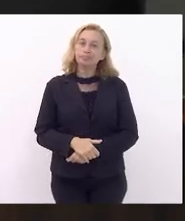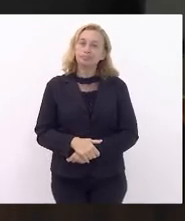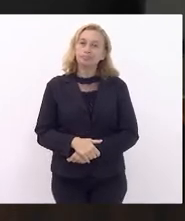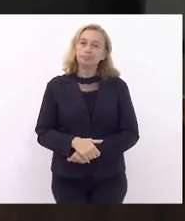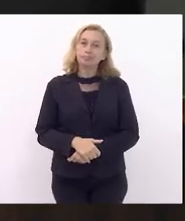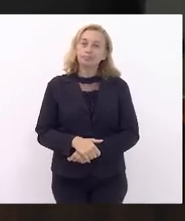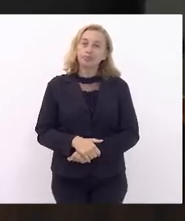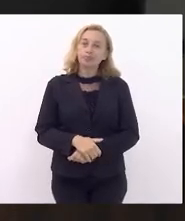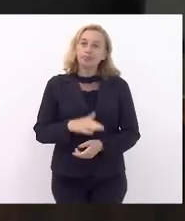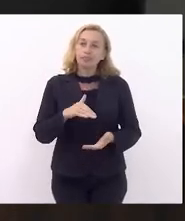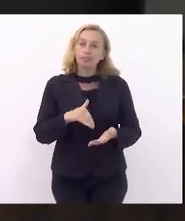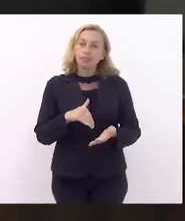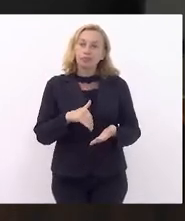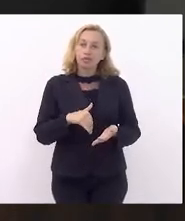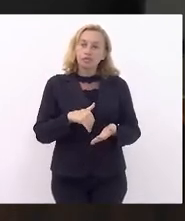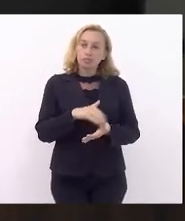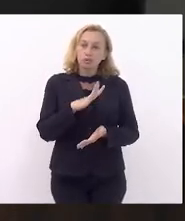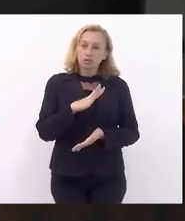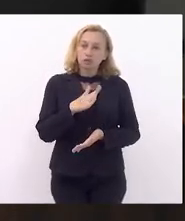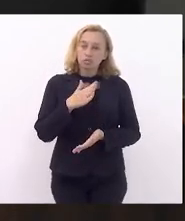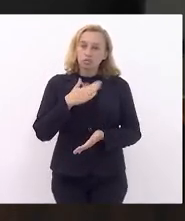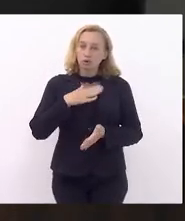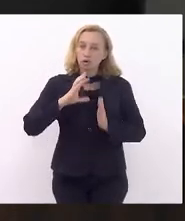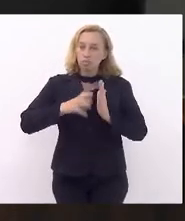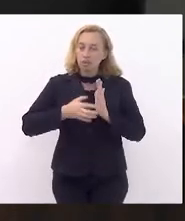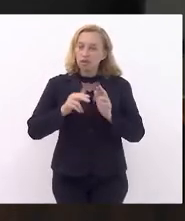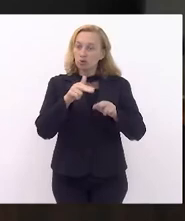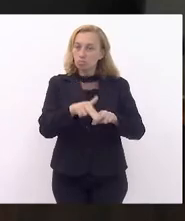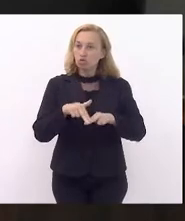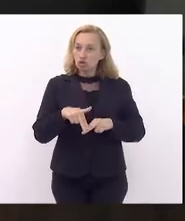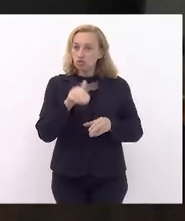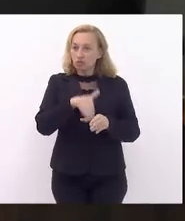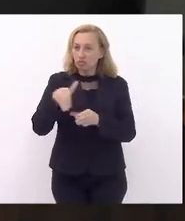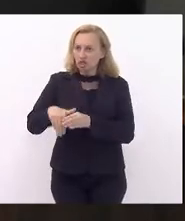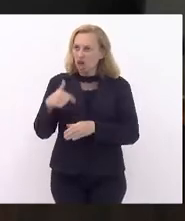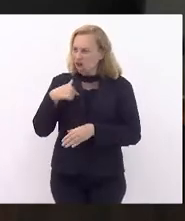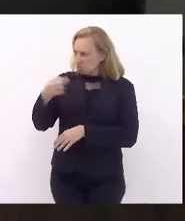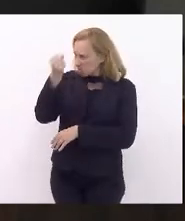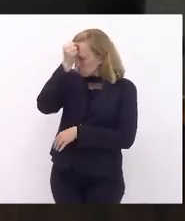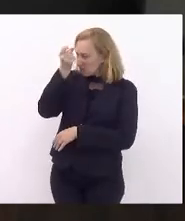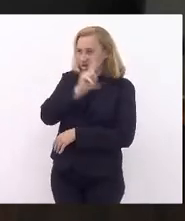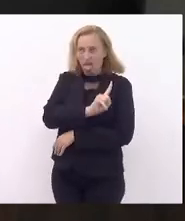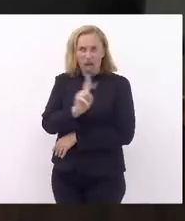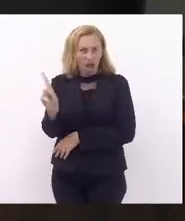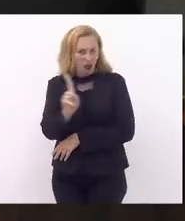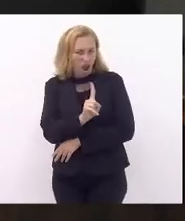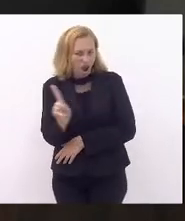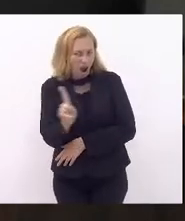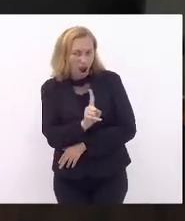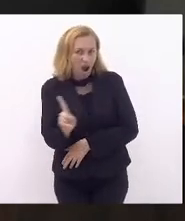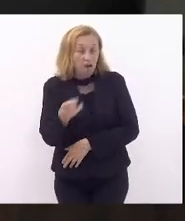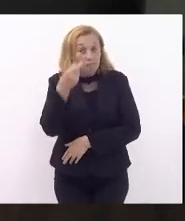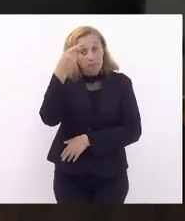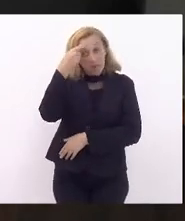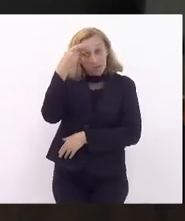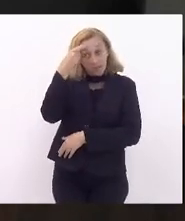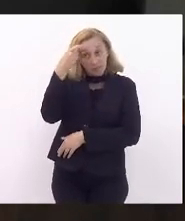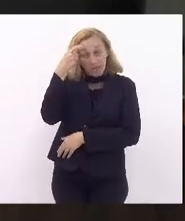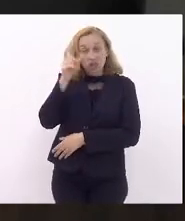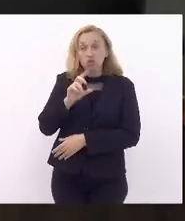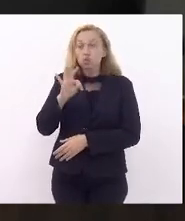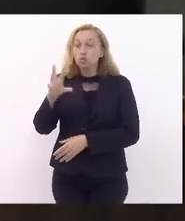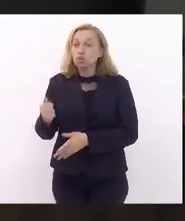expulsão do deputado Samuel do meu partido por conta dessa votação. Não me arrependa porque a minha cabeça era o que tinha